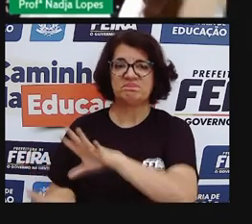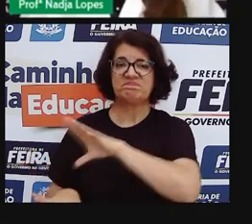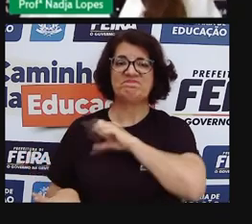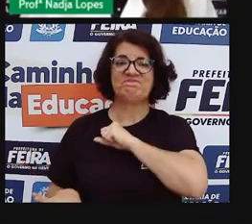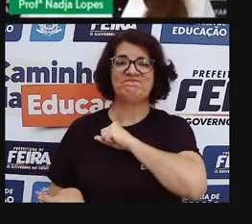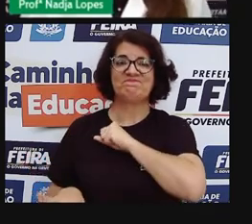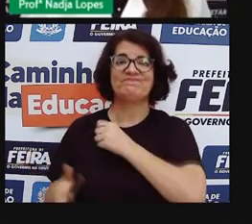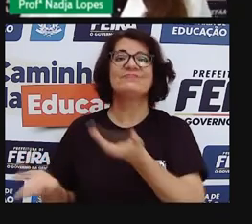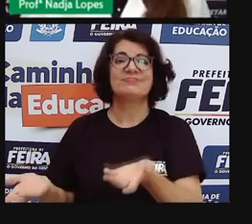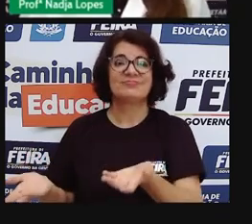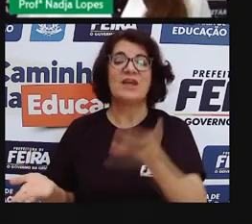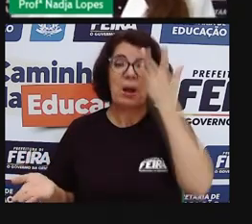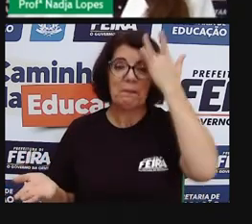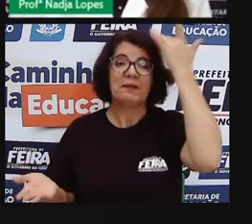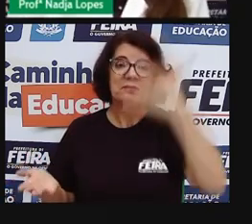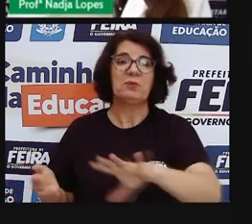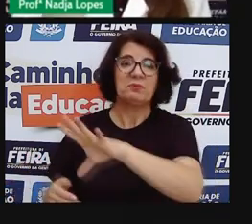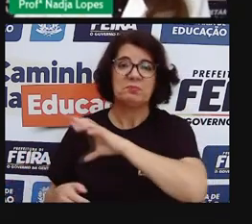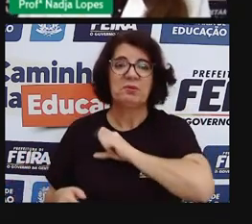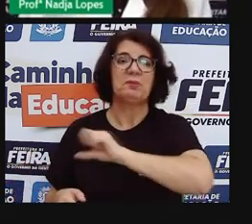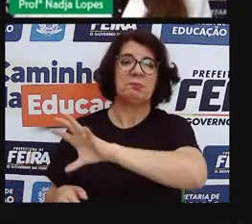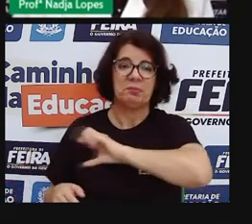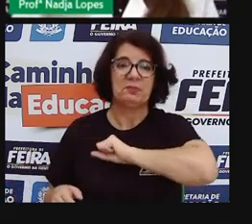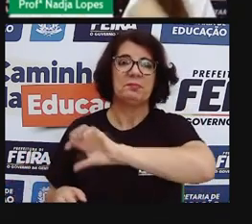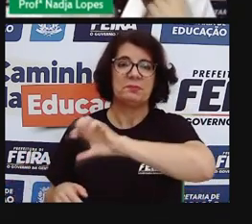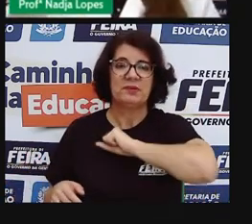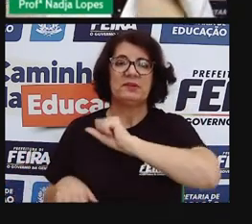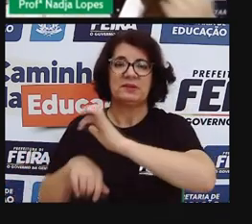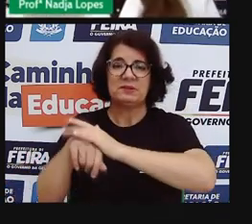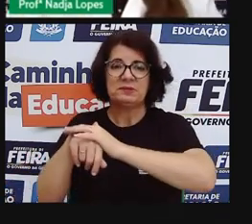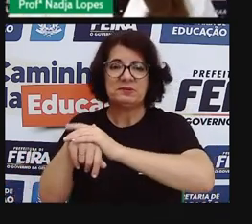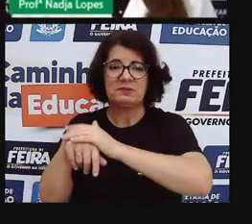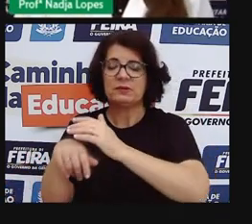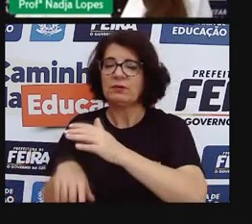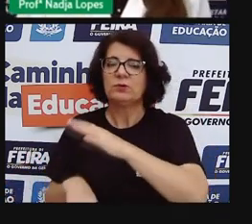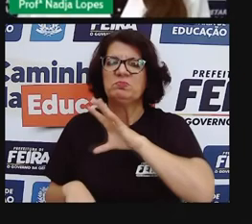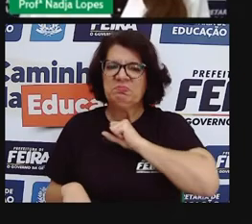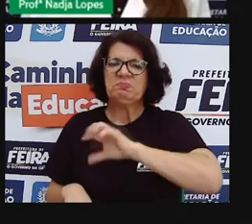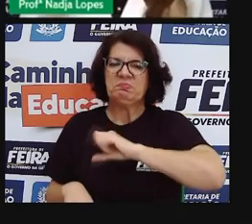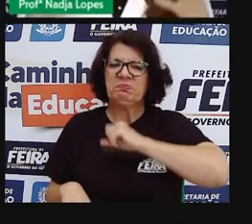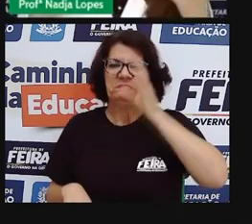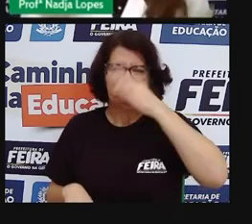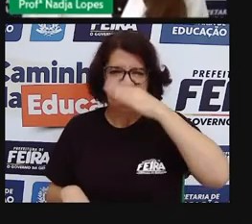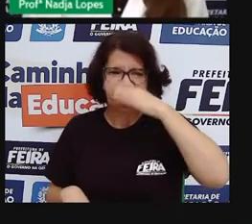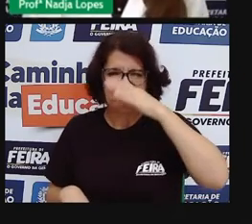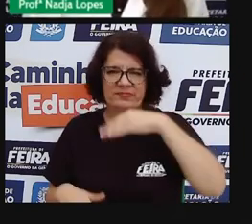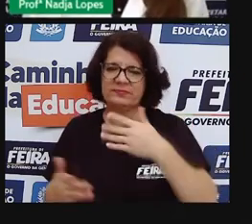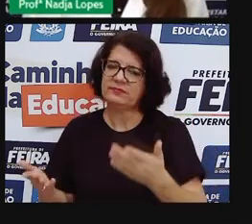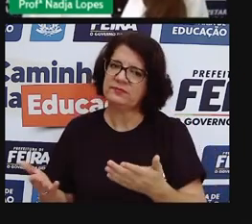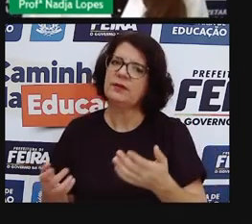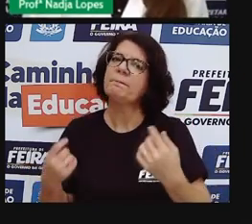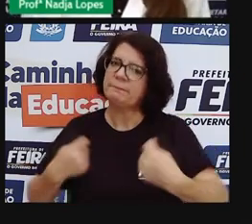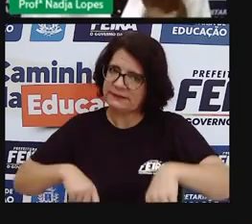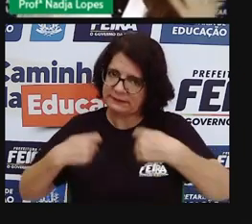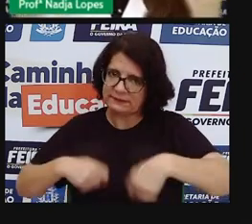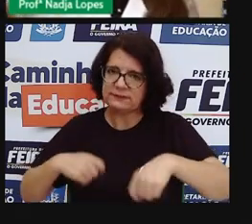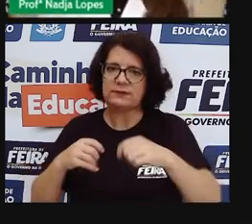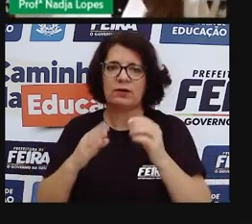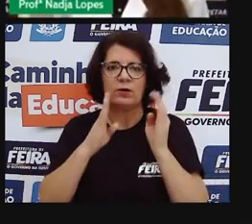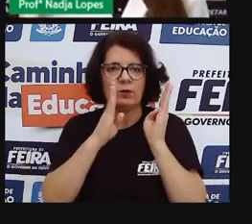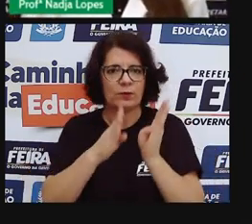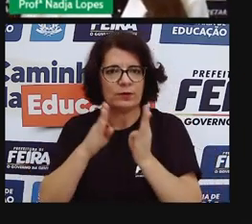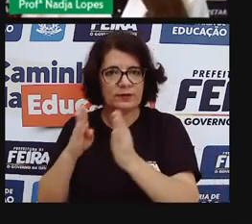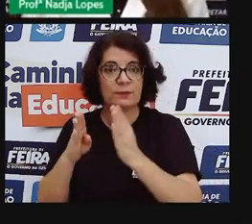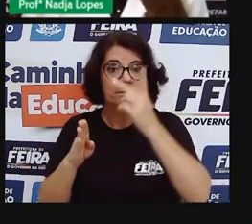dia anterior já coloca seus produtos e aí bem cedo já começa ali na labuta diária, então organização do espaço atrai